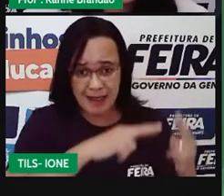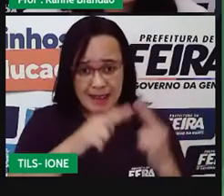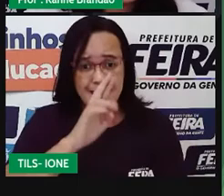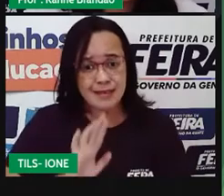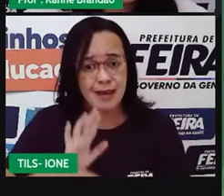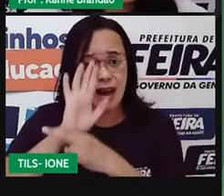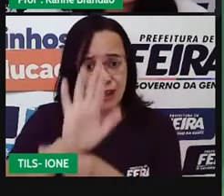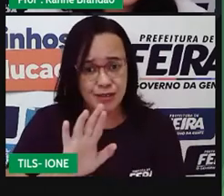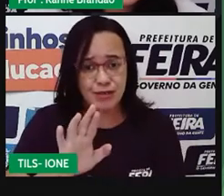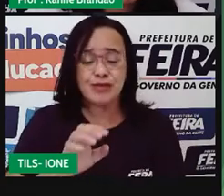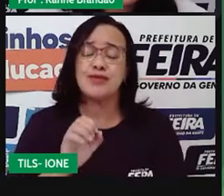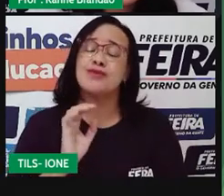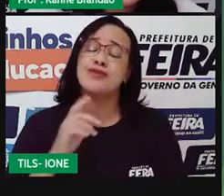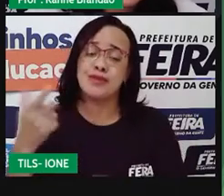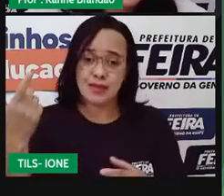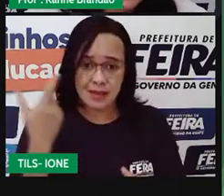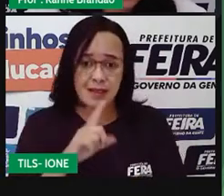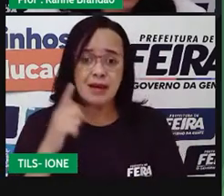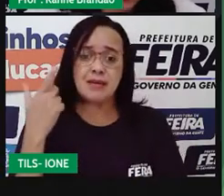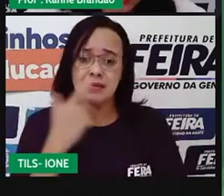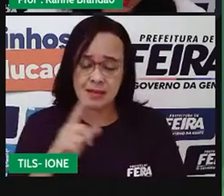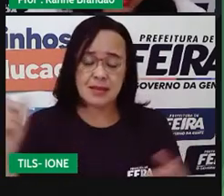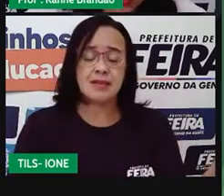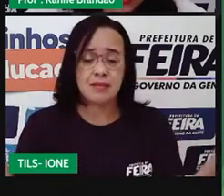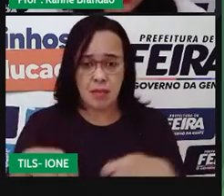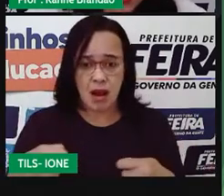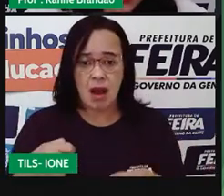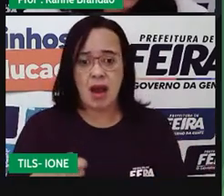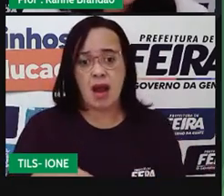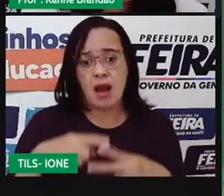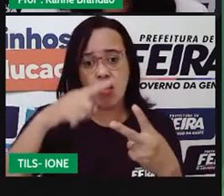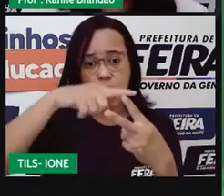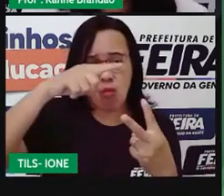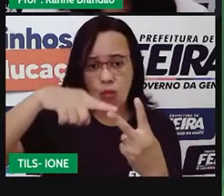é uma relação de dependência um do outro.